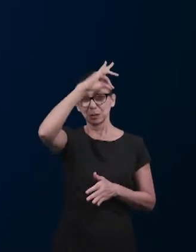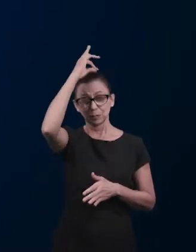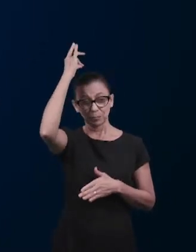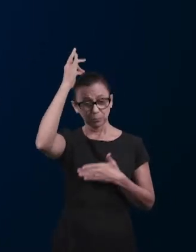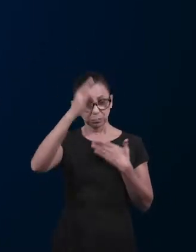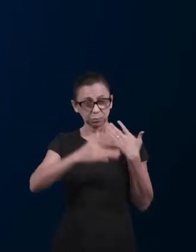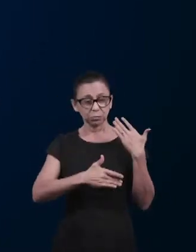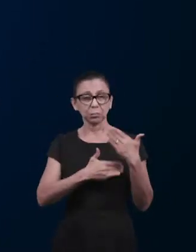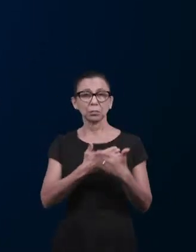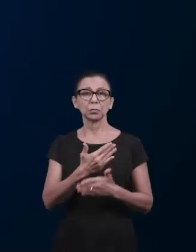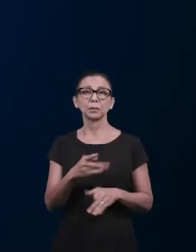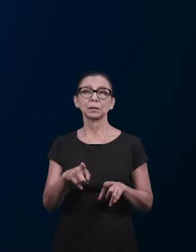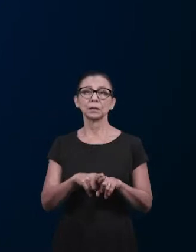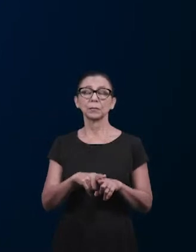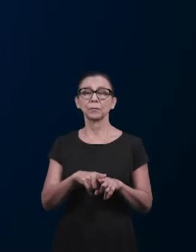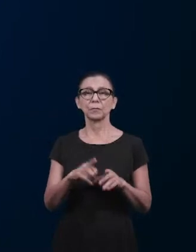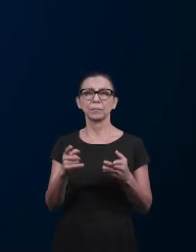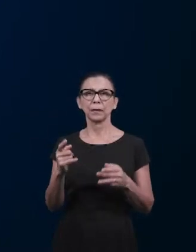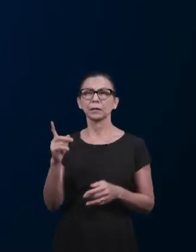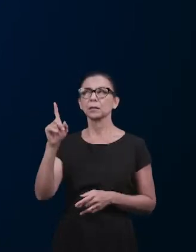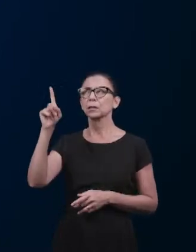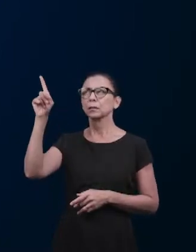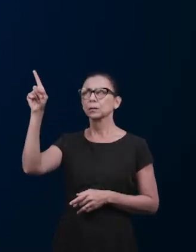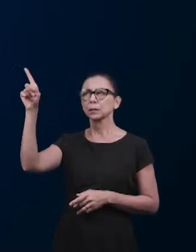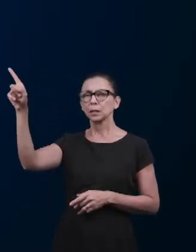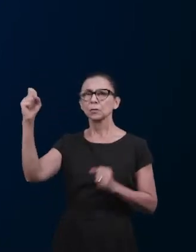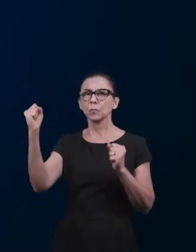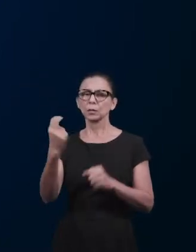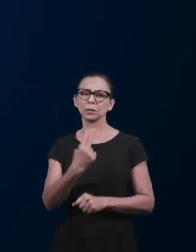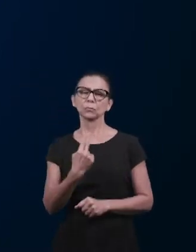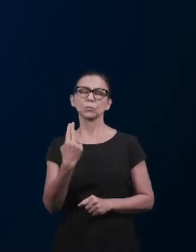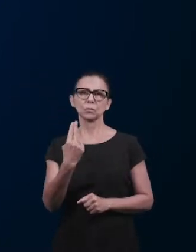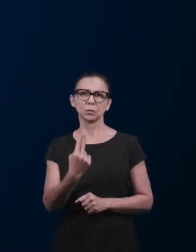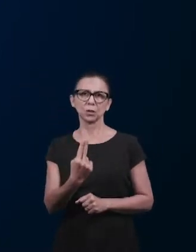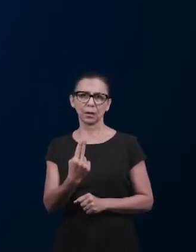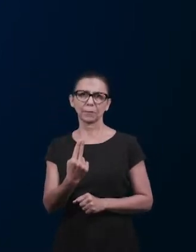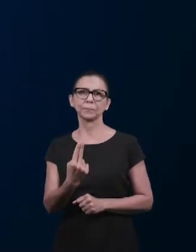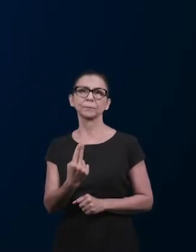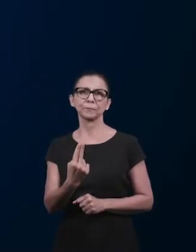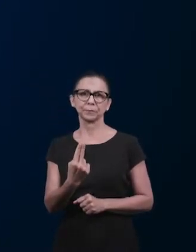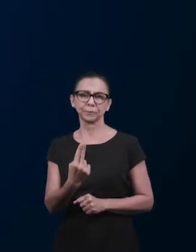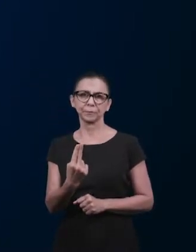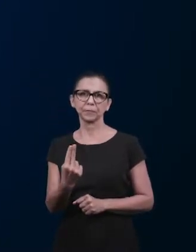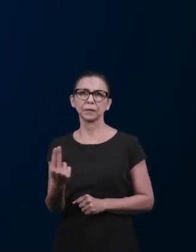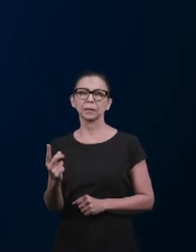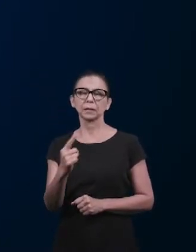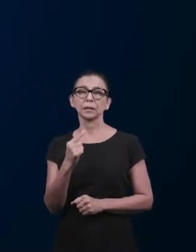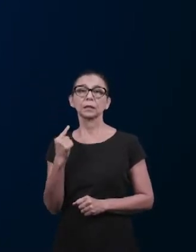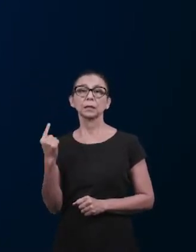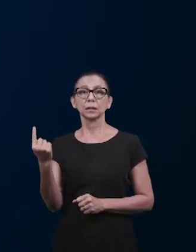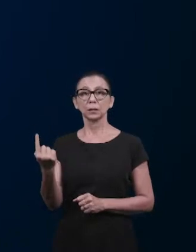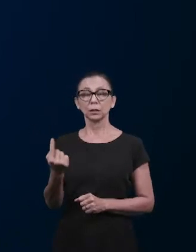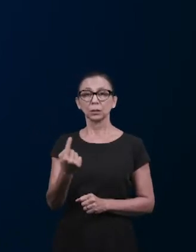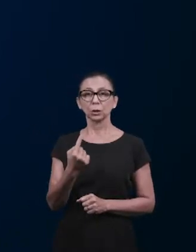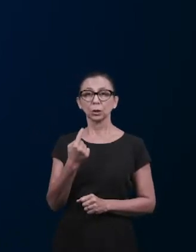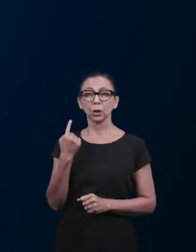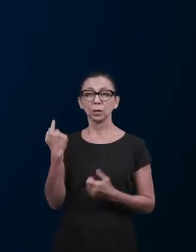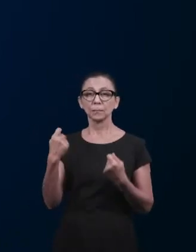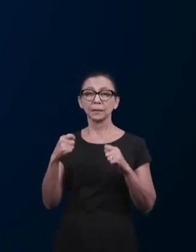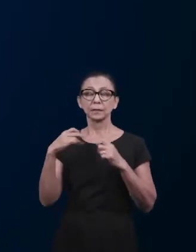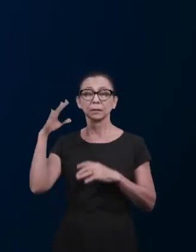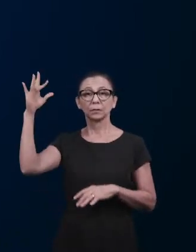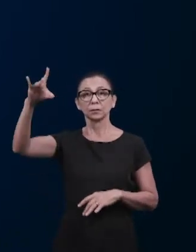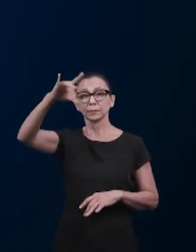é ser usado pelo Senhor da maneira que o Senhor desejar, mas que nós possamos ser abundantes do